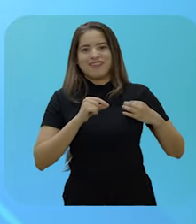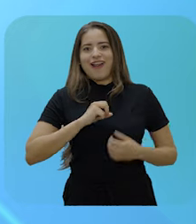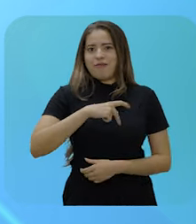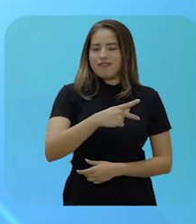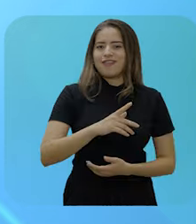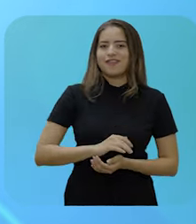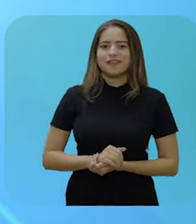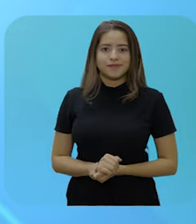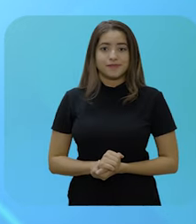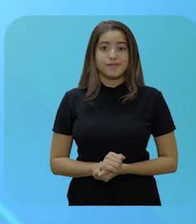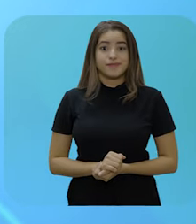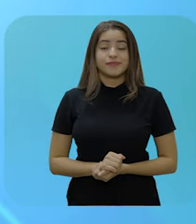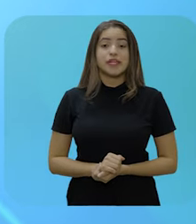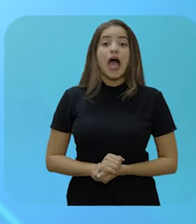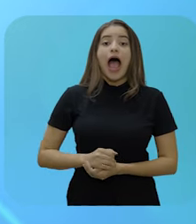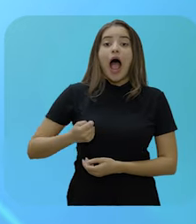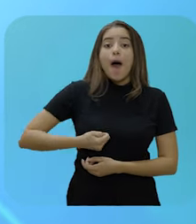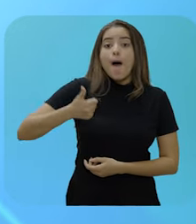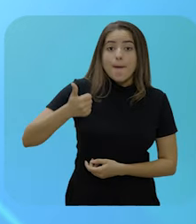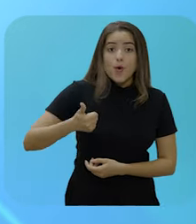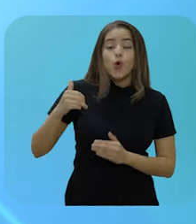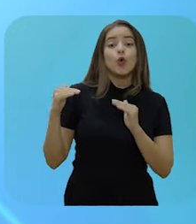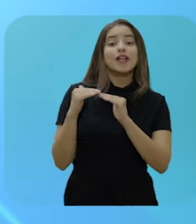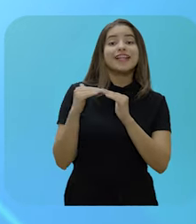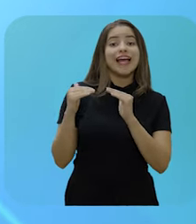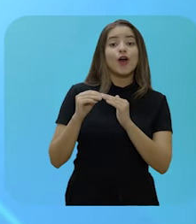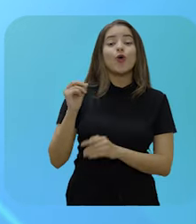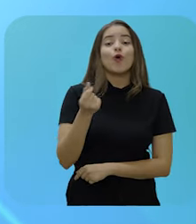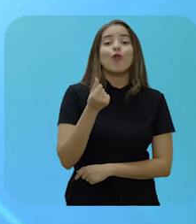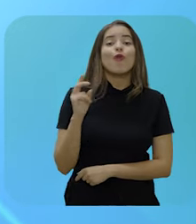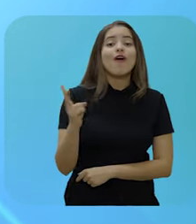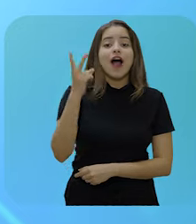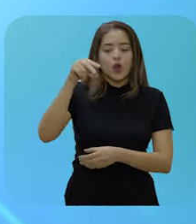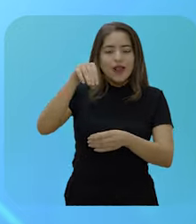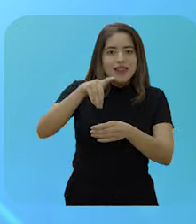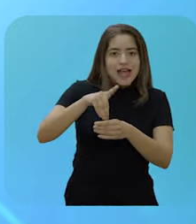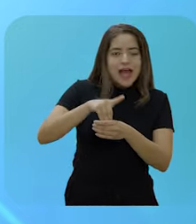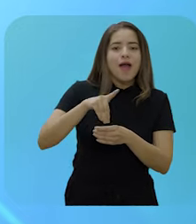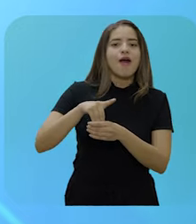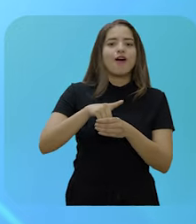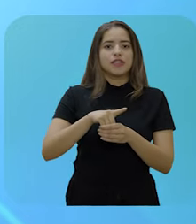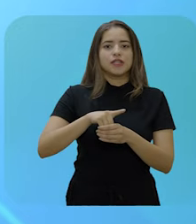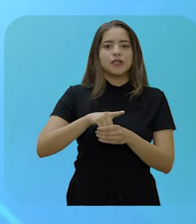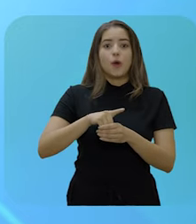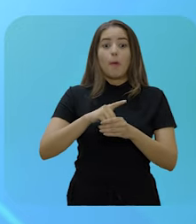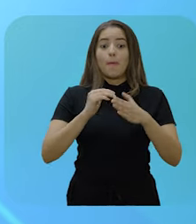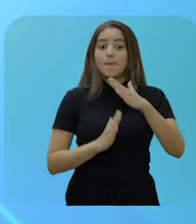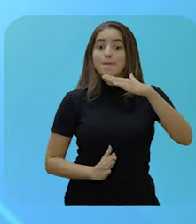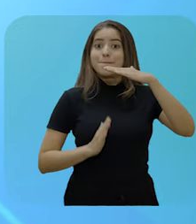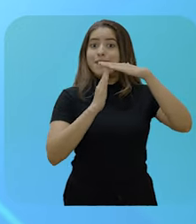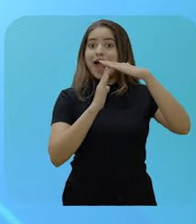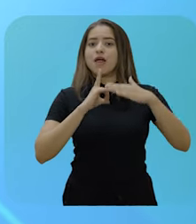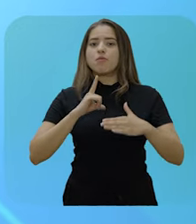ao valor da contribuição previdenciária recolhida. No caso dos servidores civis da União, até que seja publicada a lei